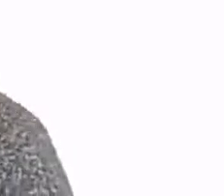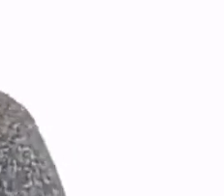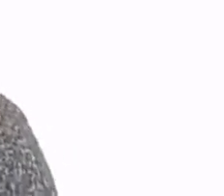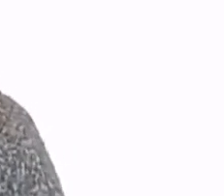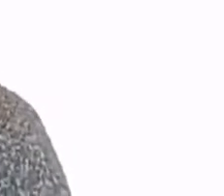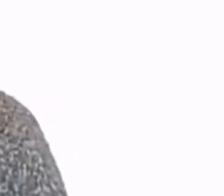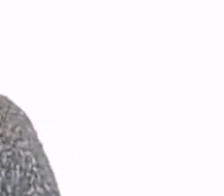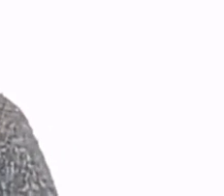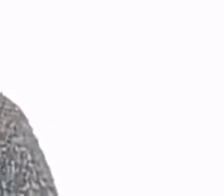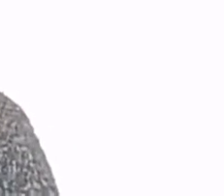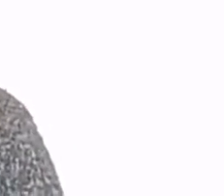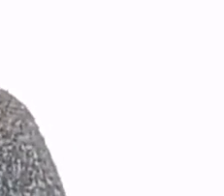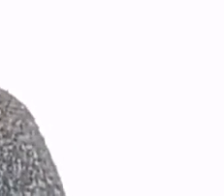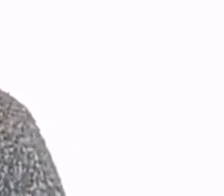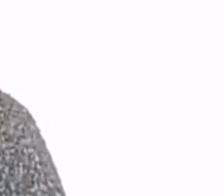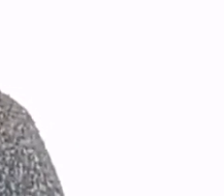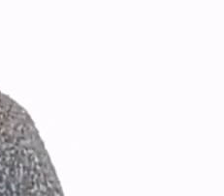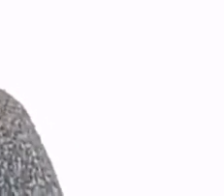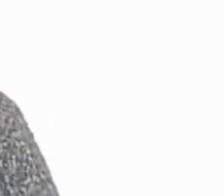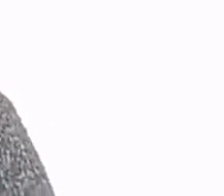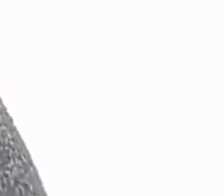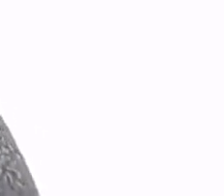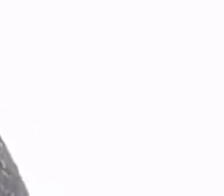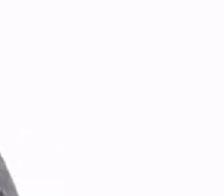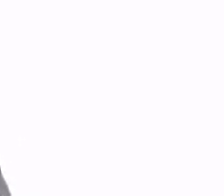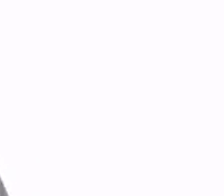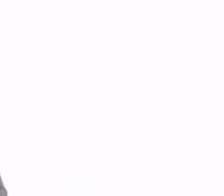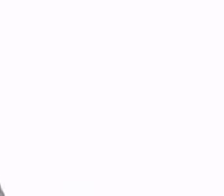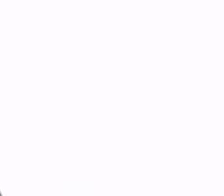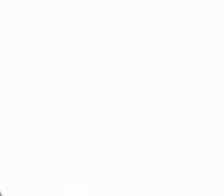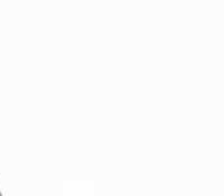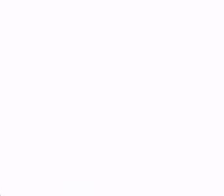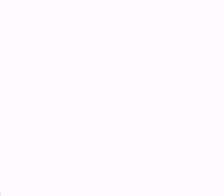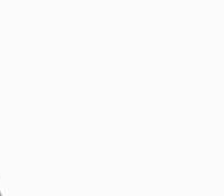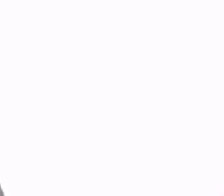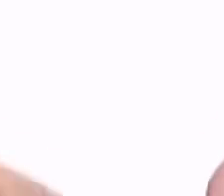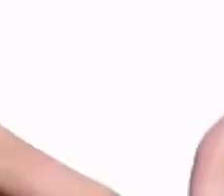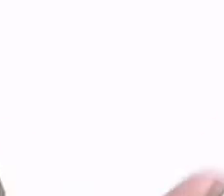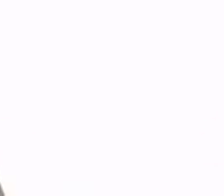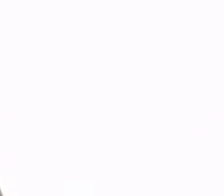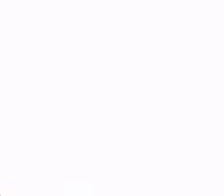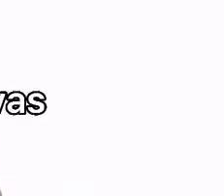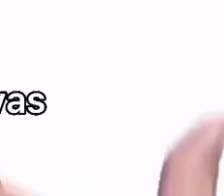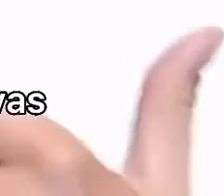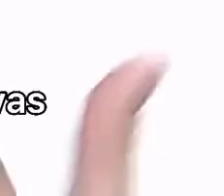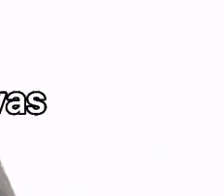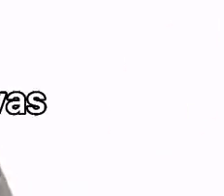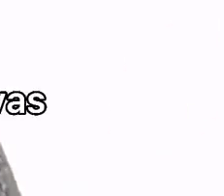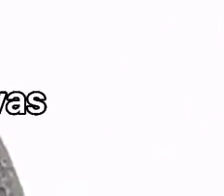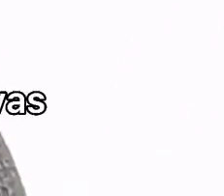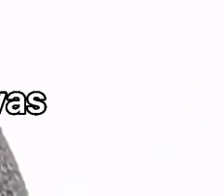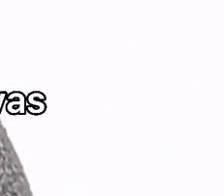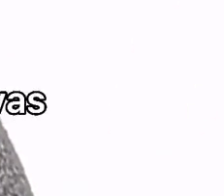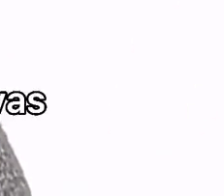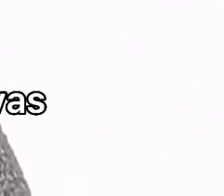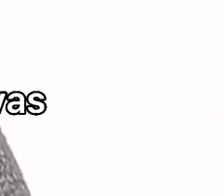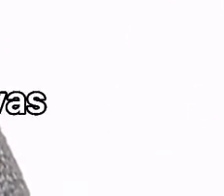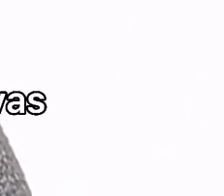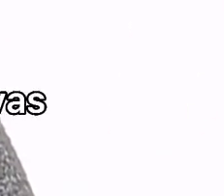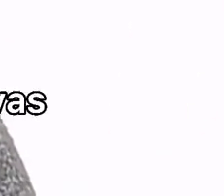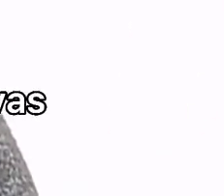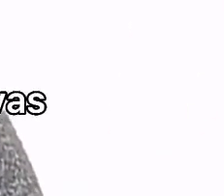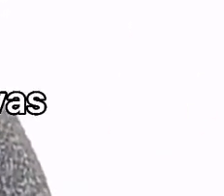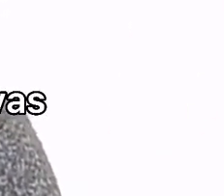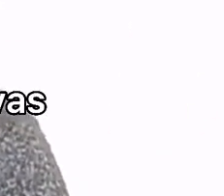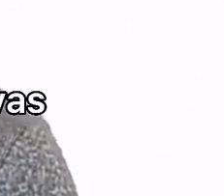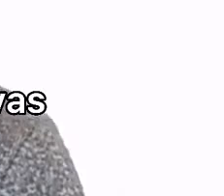conter nesse livro, as pessoas, esses autores foram discutindo